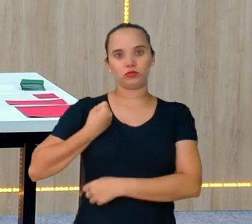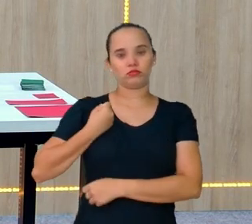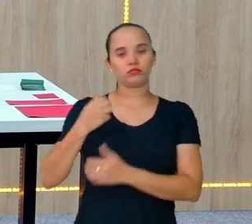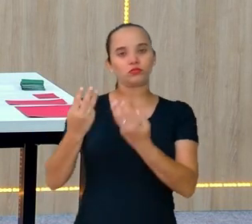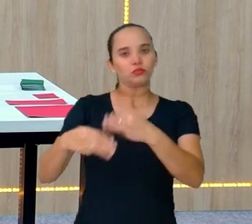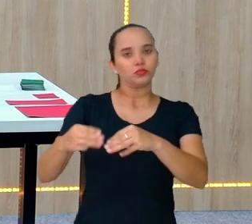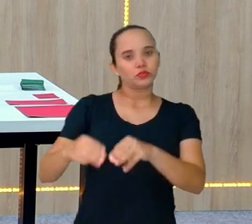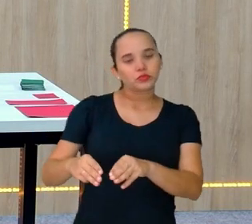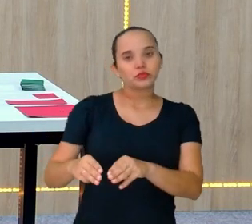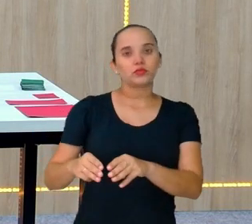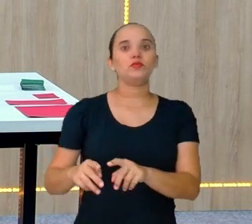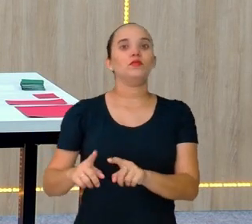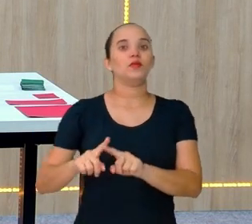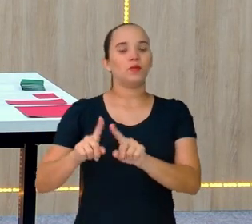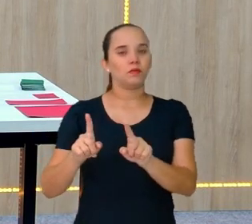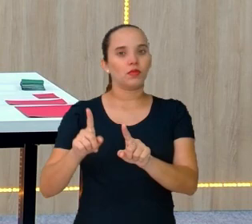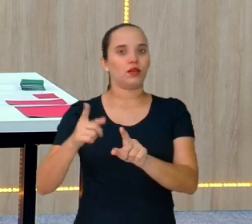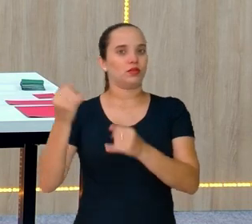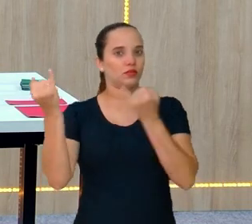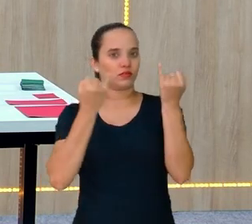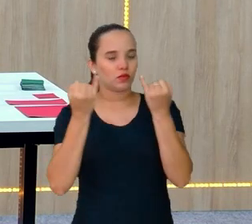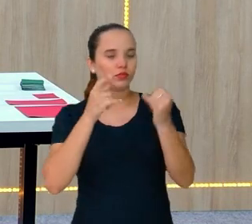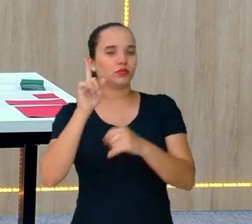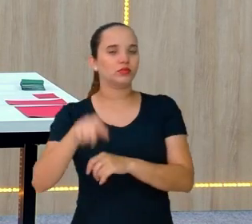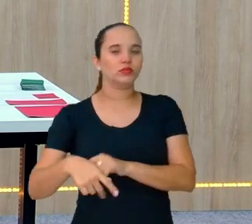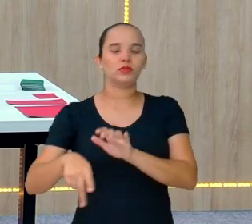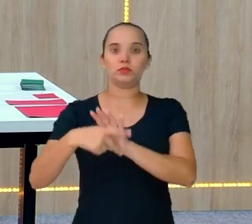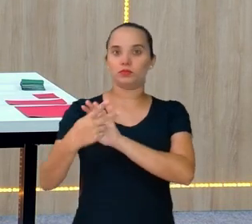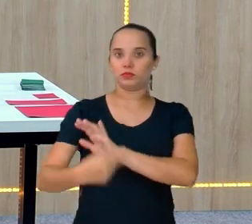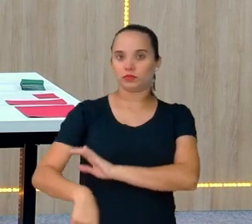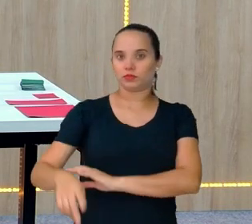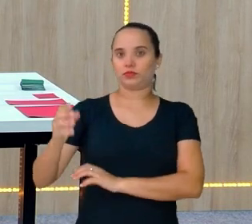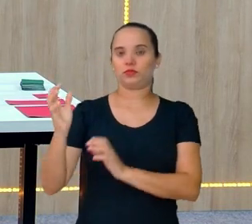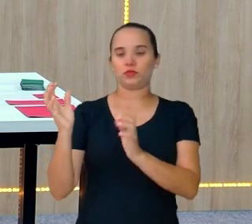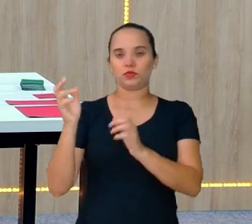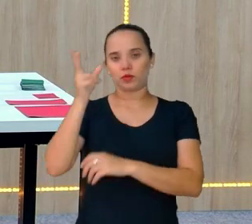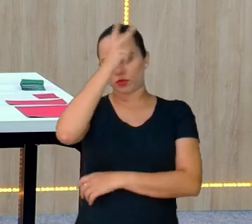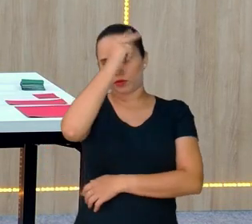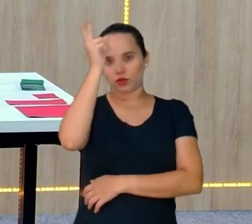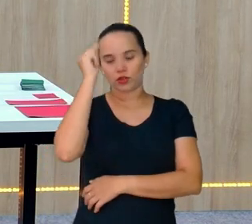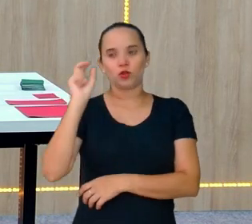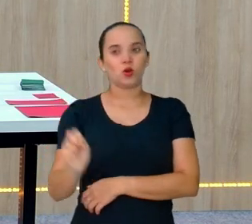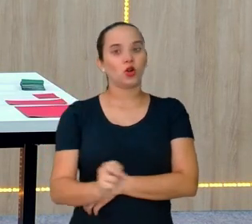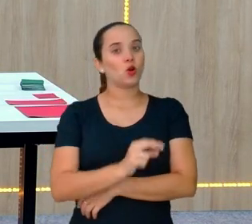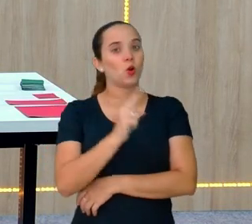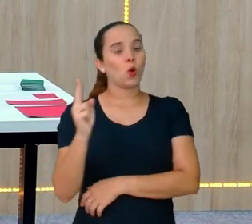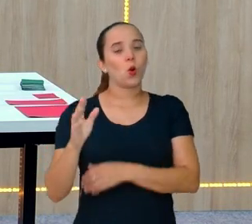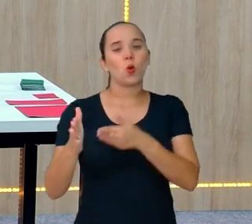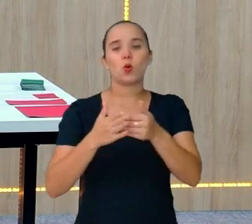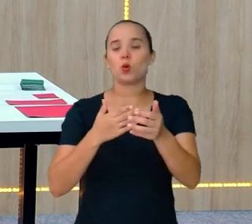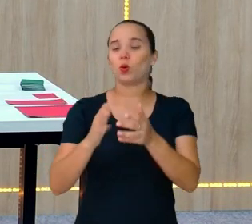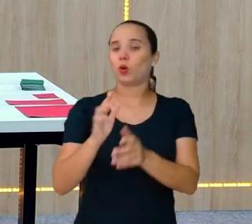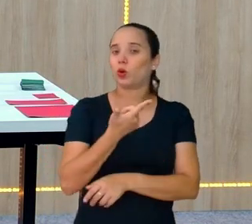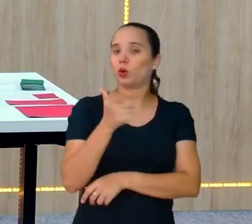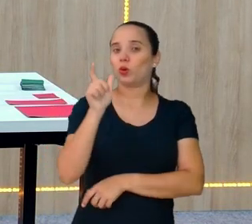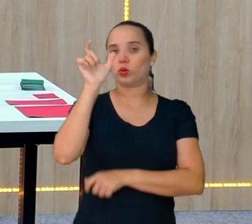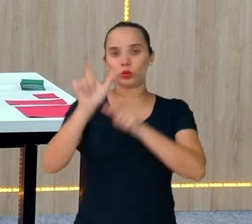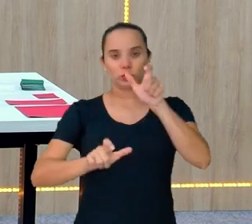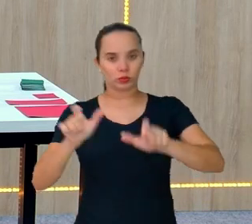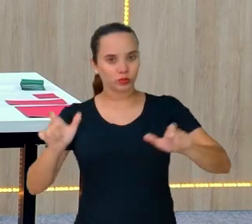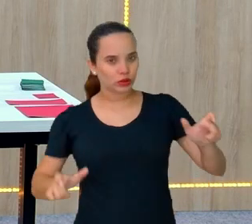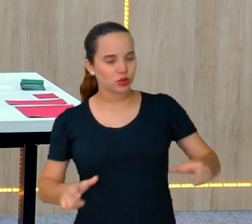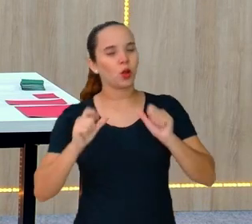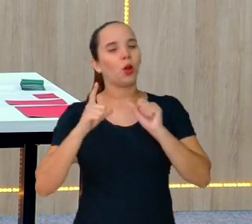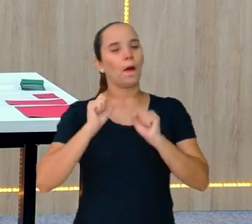dados são da Prefeitura. Ou, para qualquer pessoa, está lá no canal do YouTube, tem